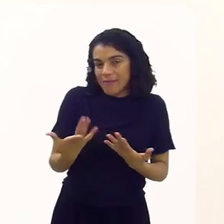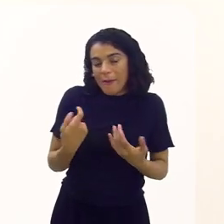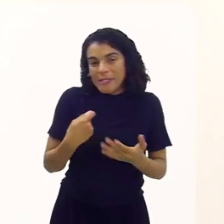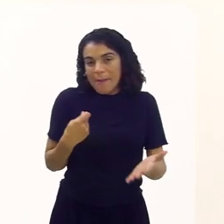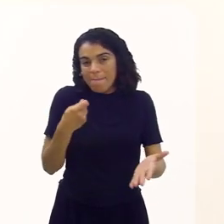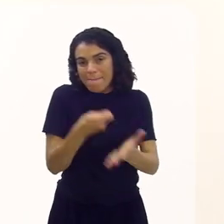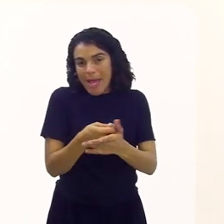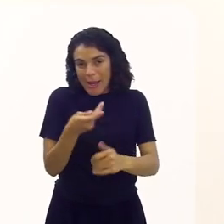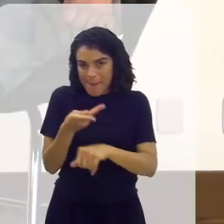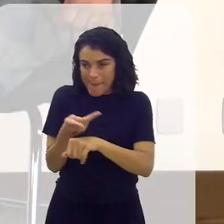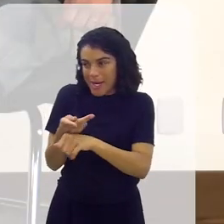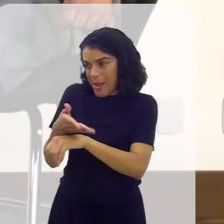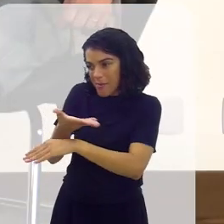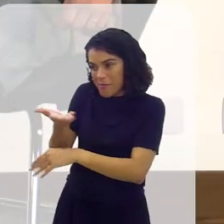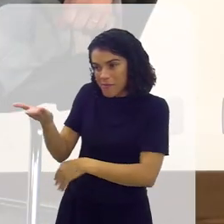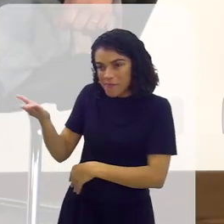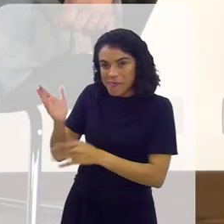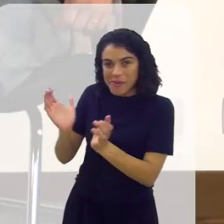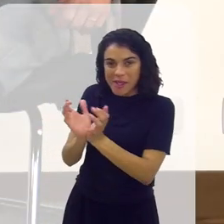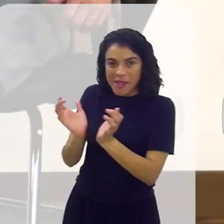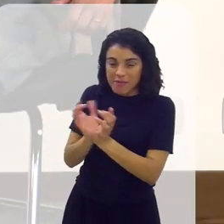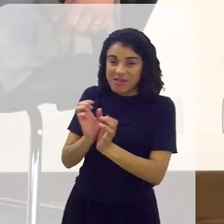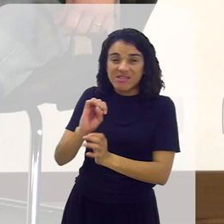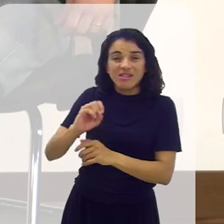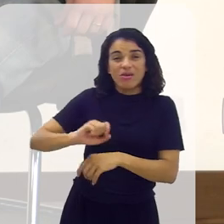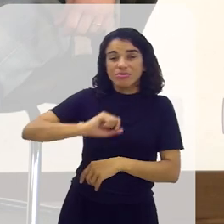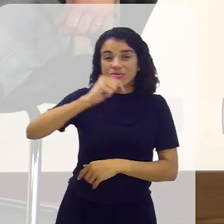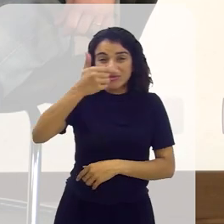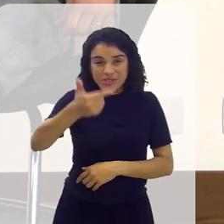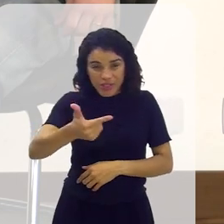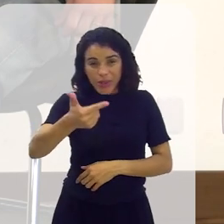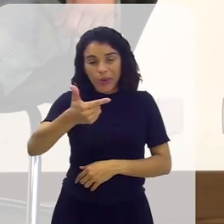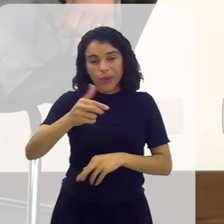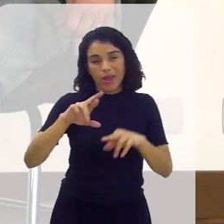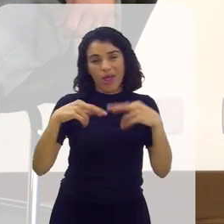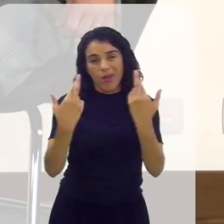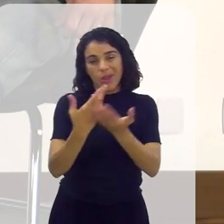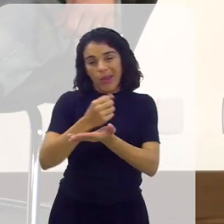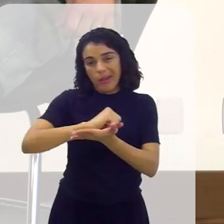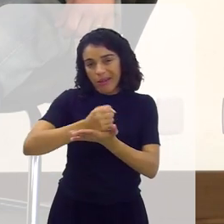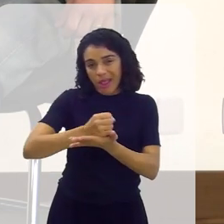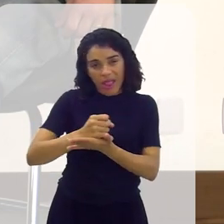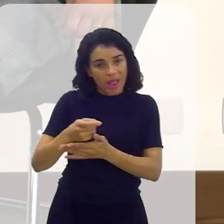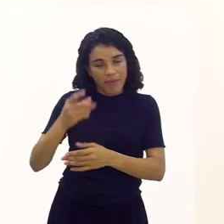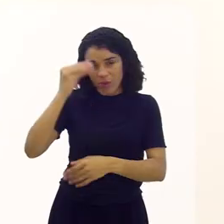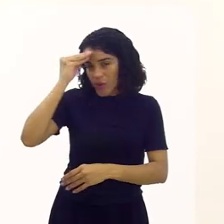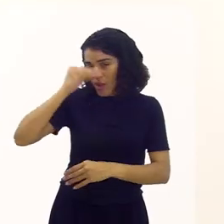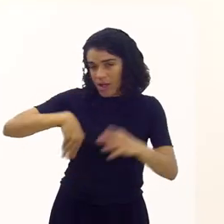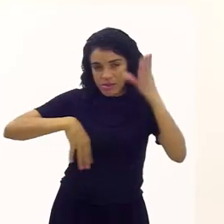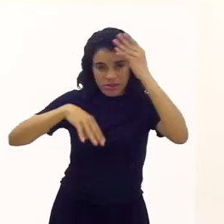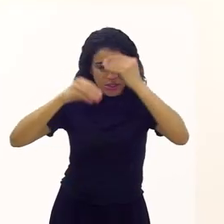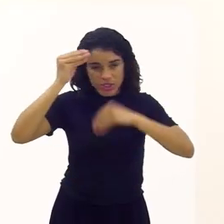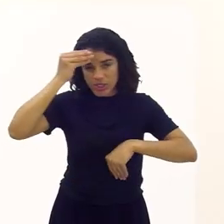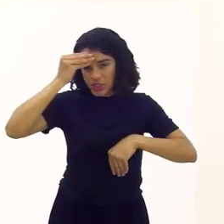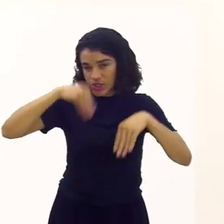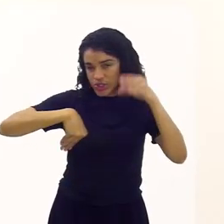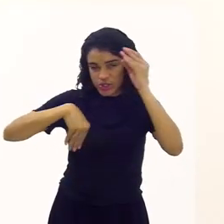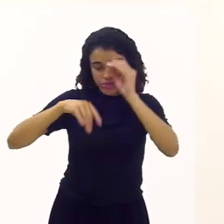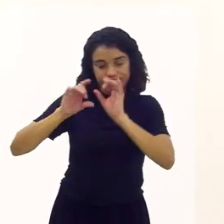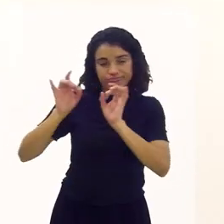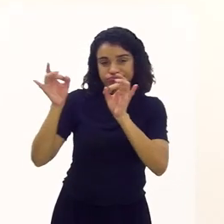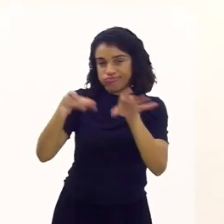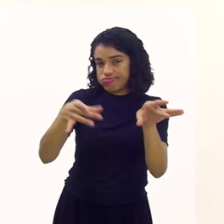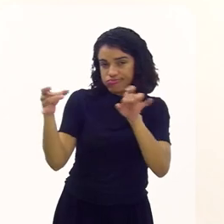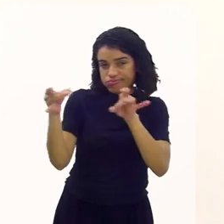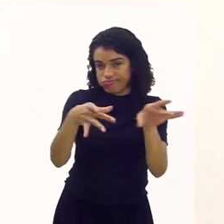e a gente precisa pagar o prêmio deles. Senão, na próxima game, eles não vão estar com a gente para poder fazer.